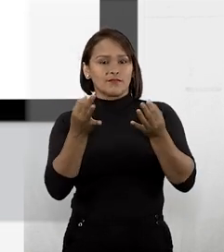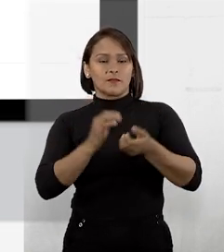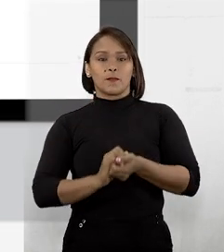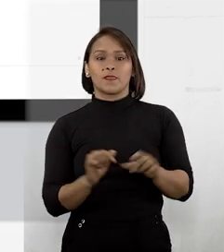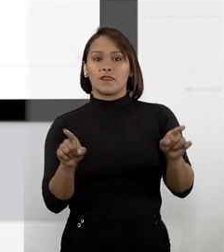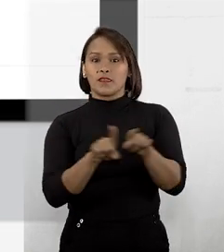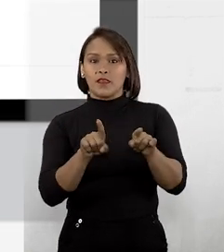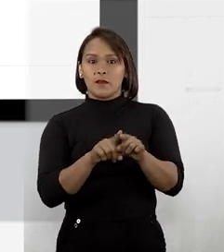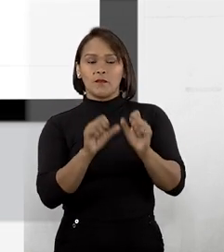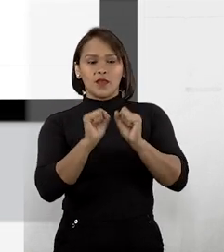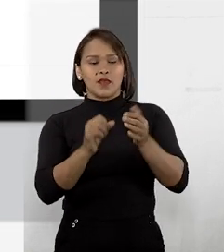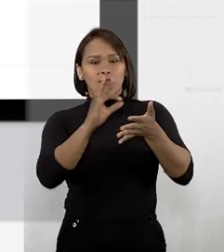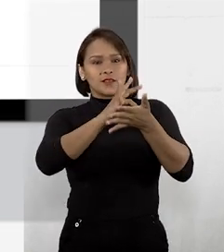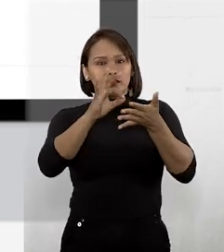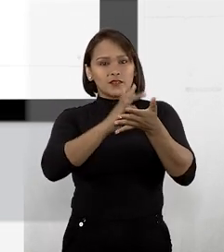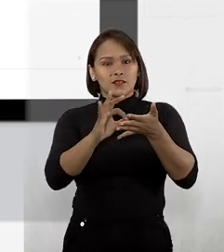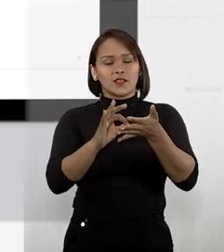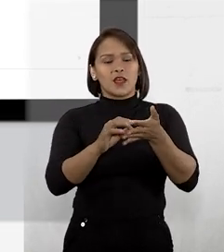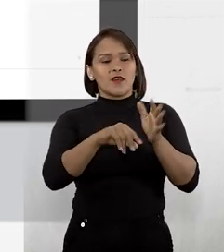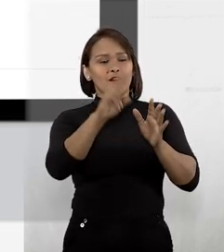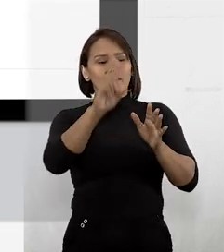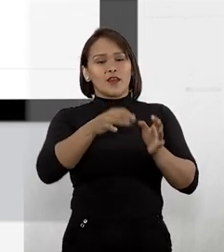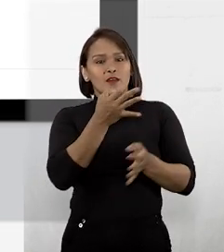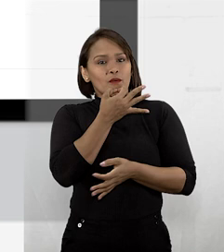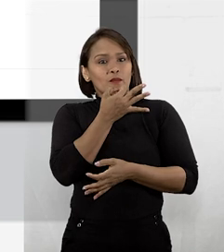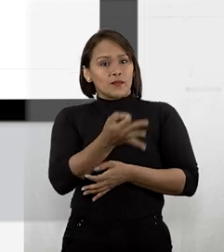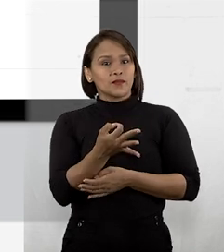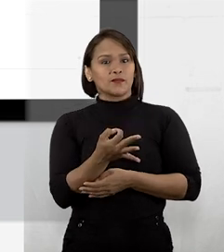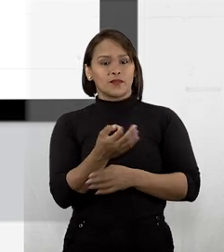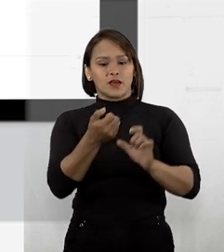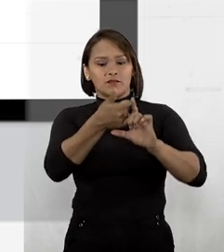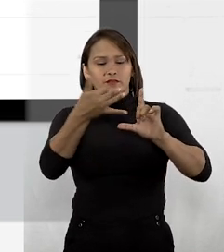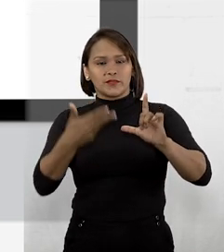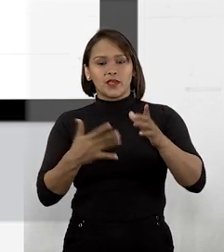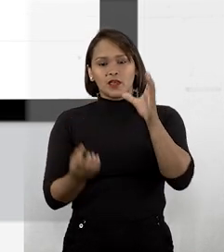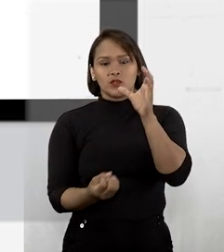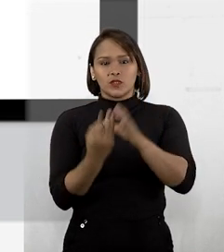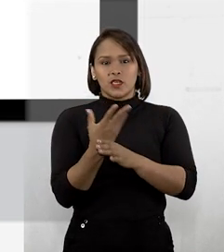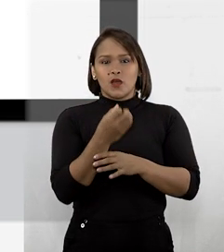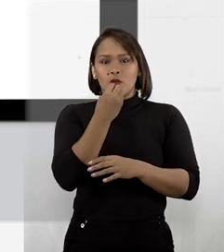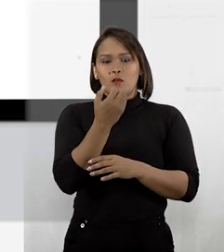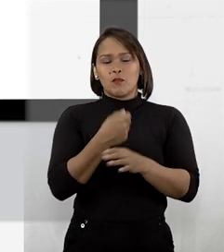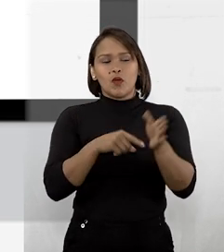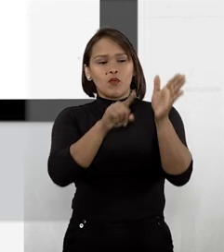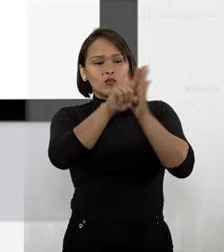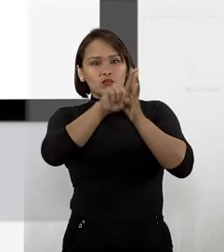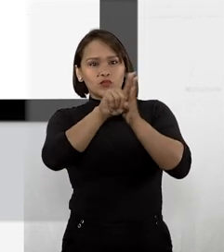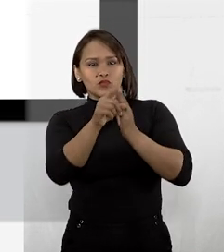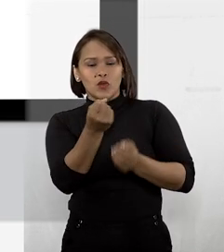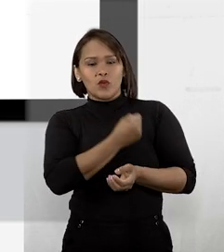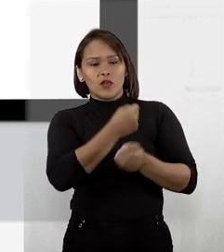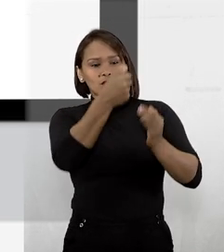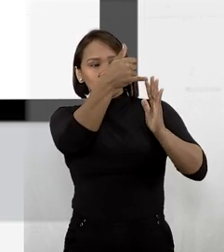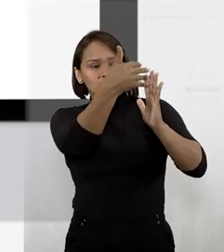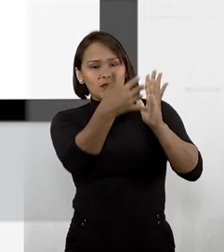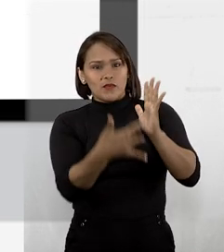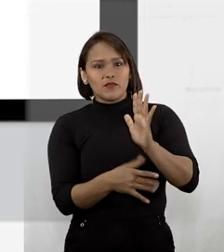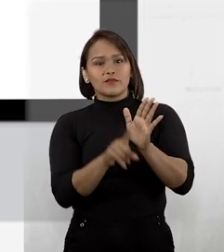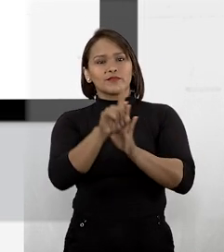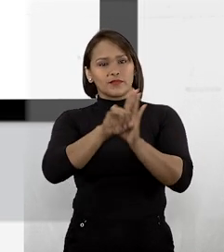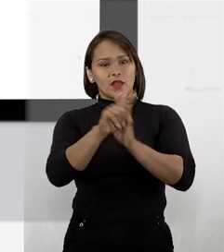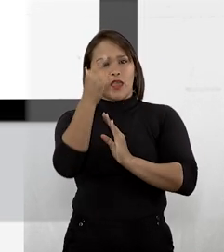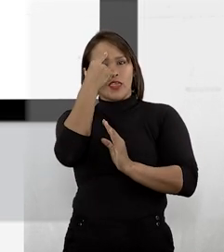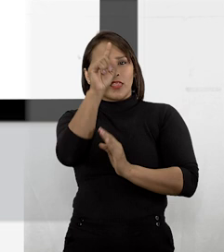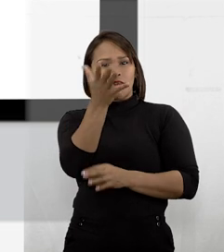Assim, escrevendo o seguinte critério, criamos um bom item de pesquisa para a ideia desejada.